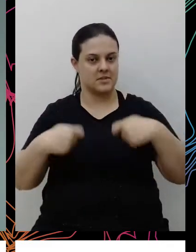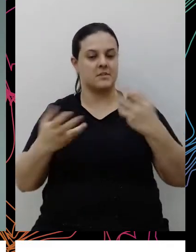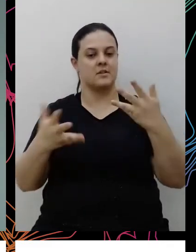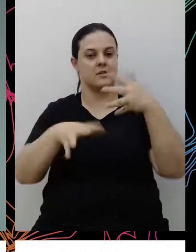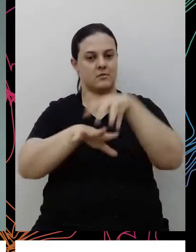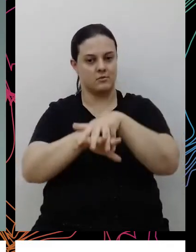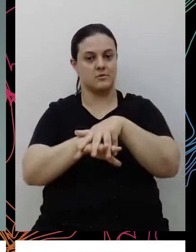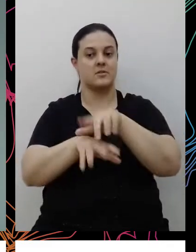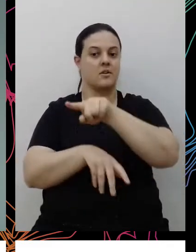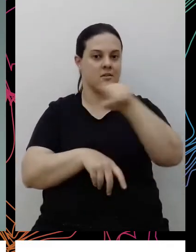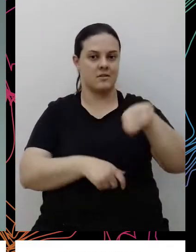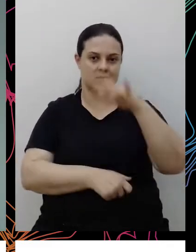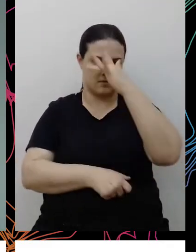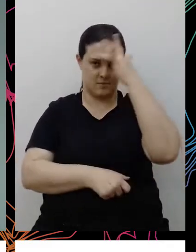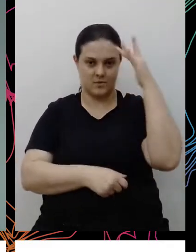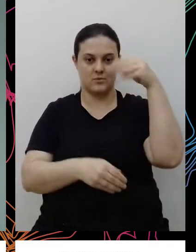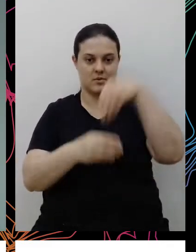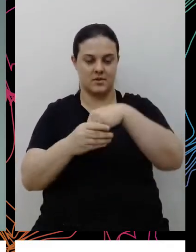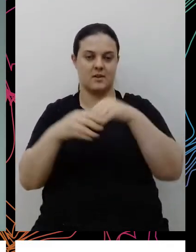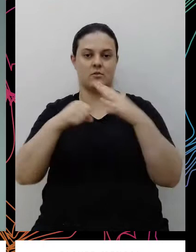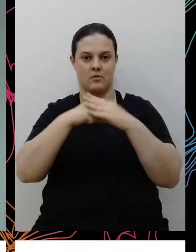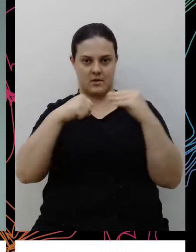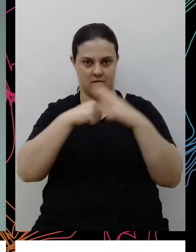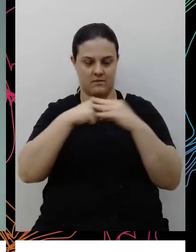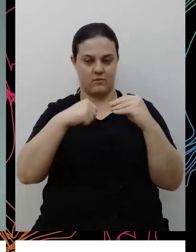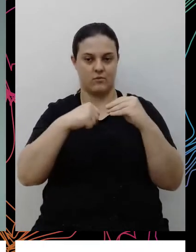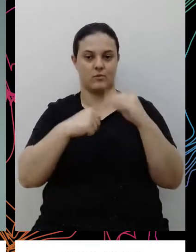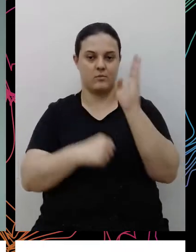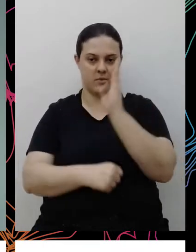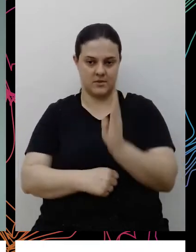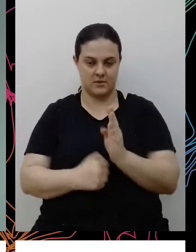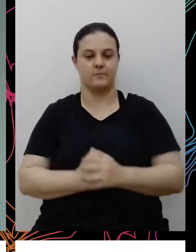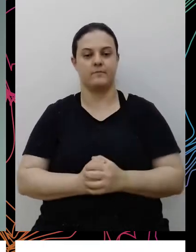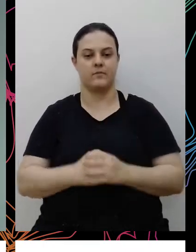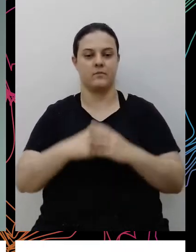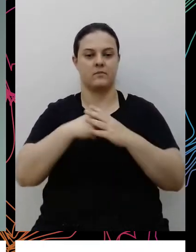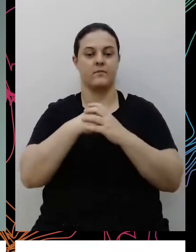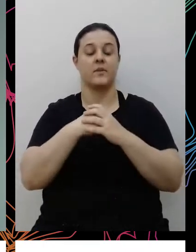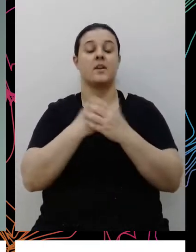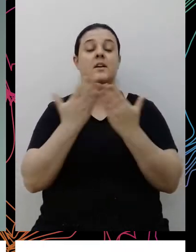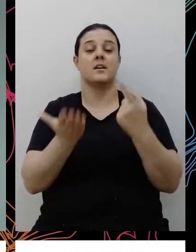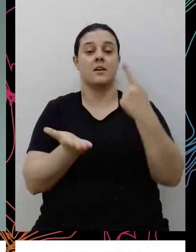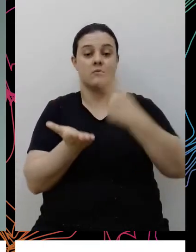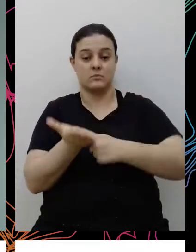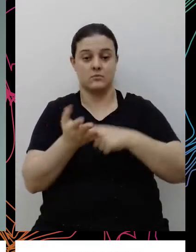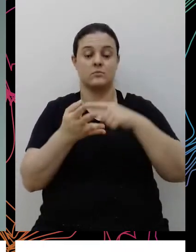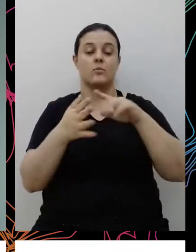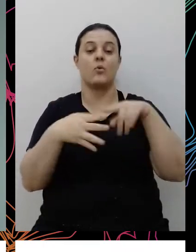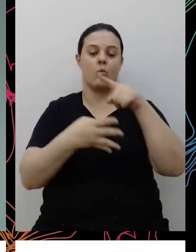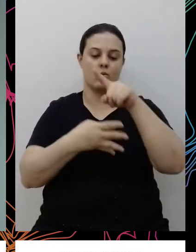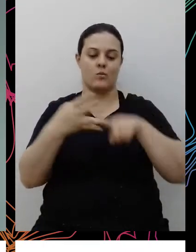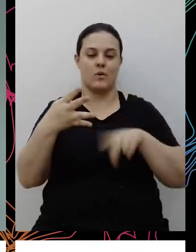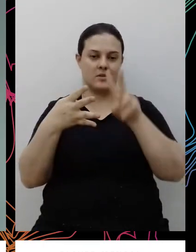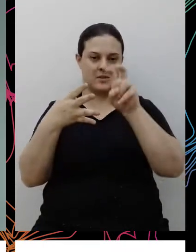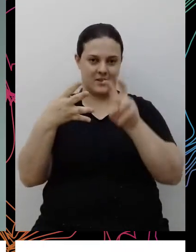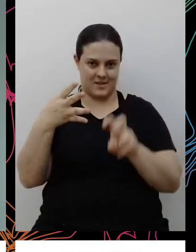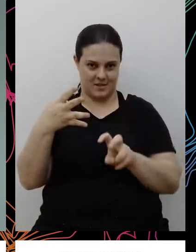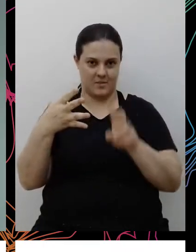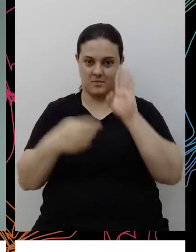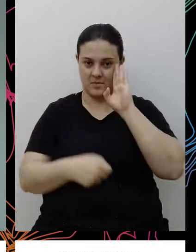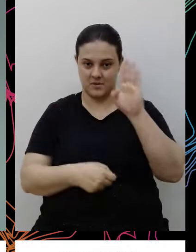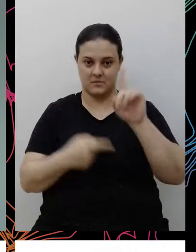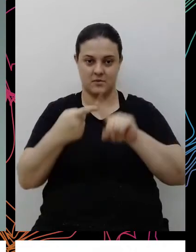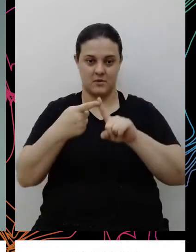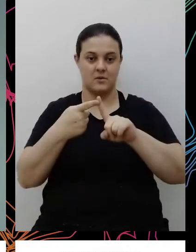dessa população dentro do Carrefour, do Grupo Carrefour Brasil. E aí a gente estabeleceu quais seriam os nossos quatro temas prioritários, que é a